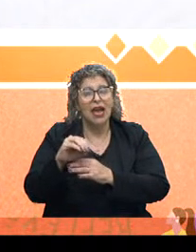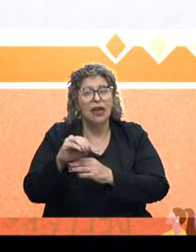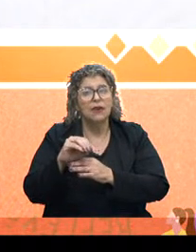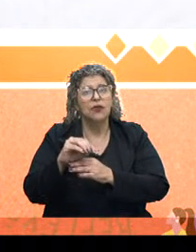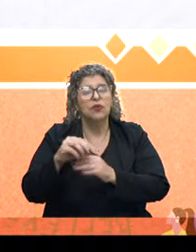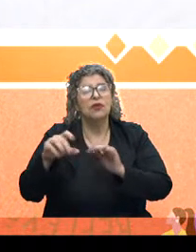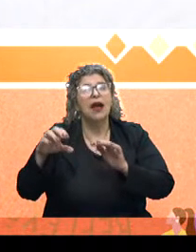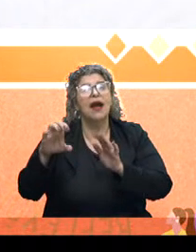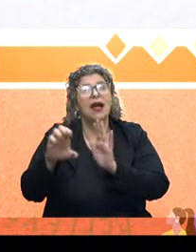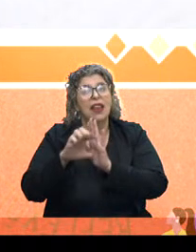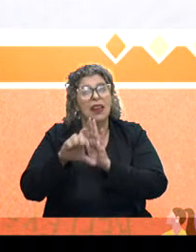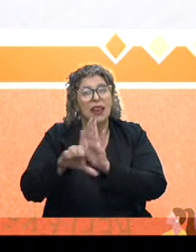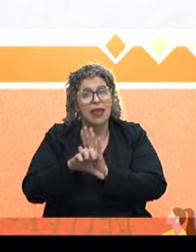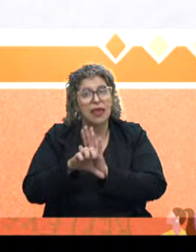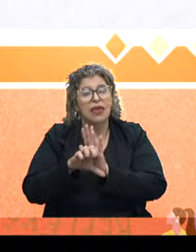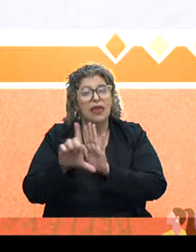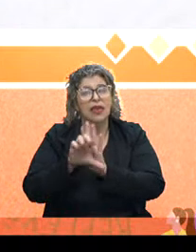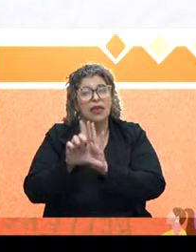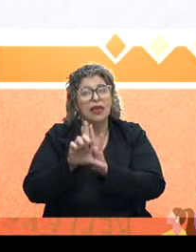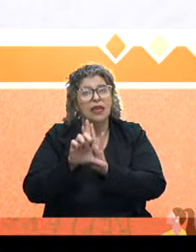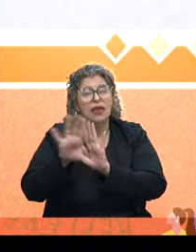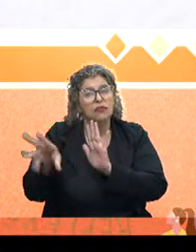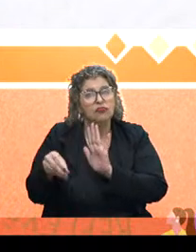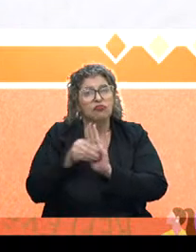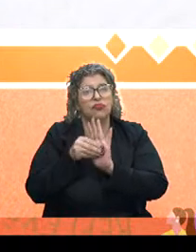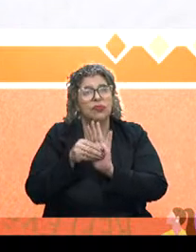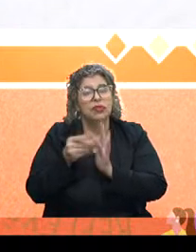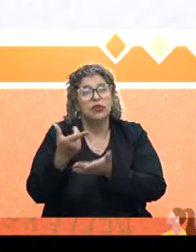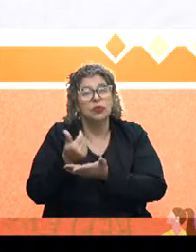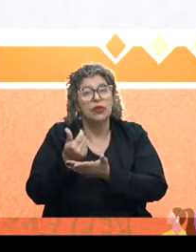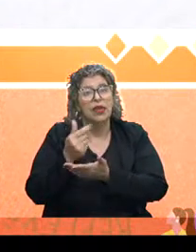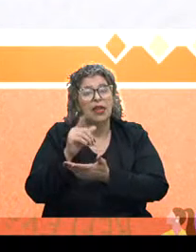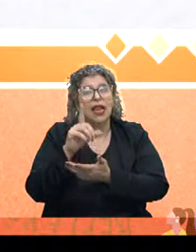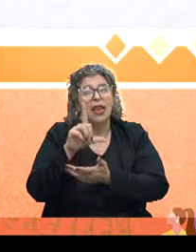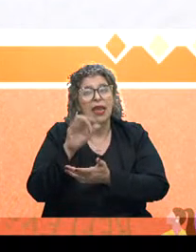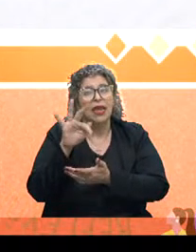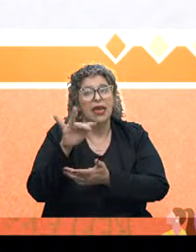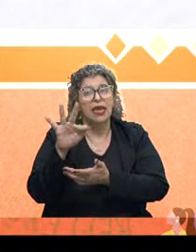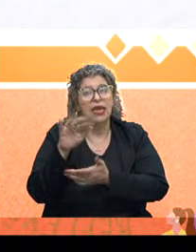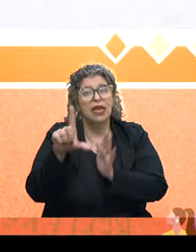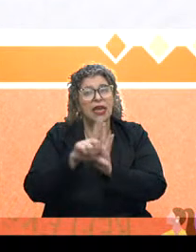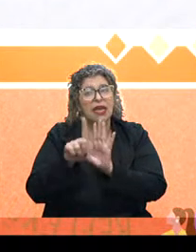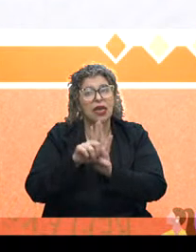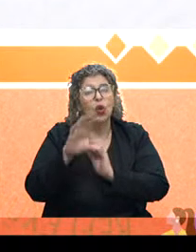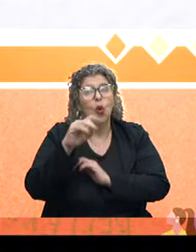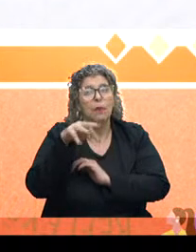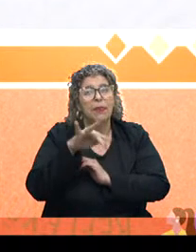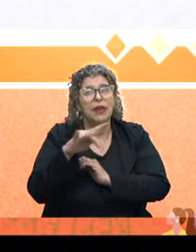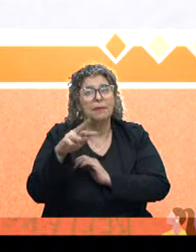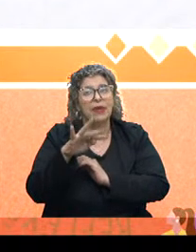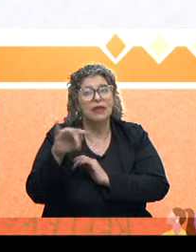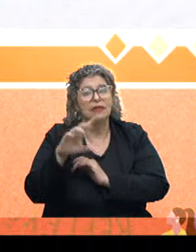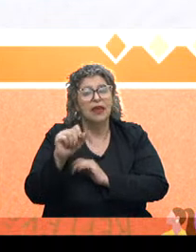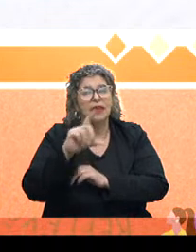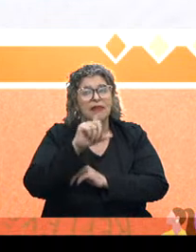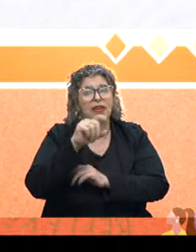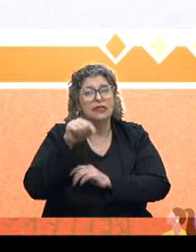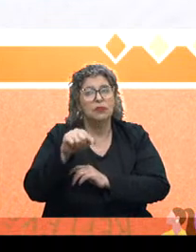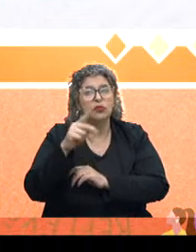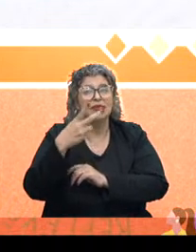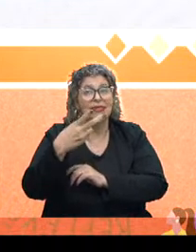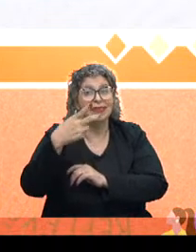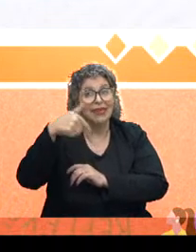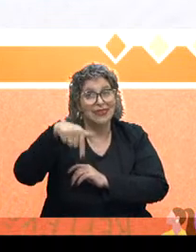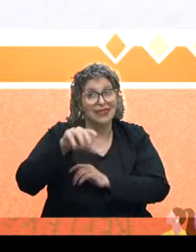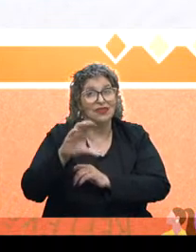cabendo à lei complementar regular e alocação e fiscalização desse recurso. A lei complementar, para quem tiver curiosidade, é a lei complementar 10.713,